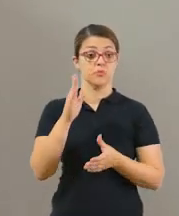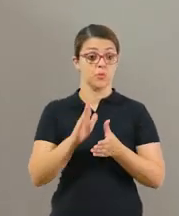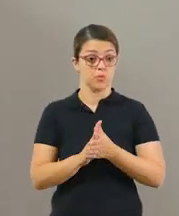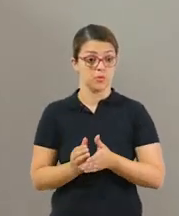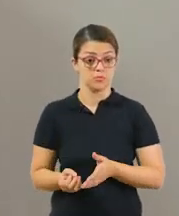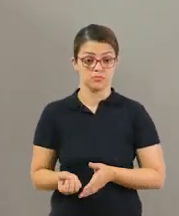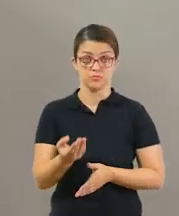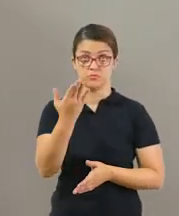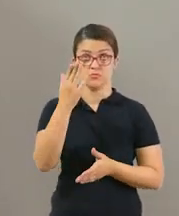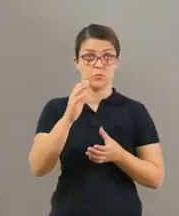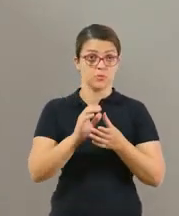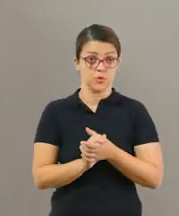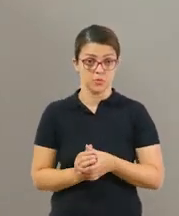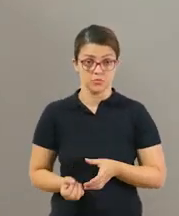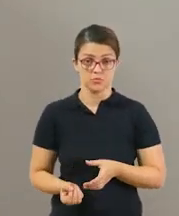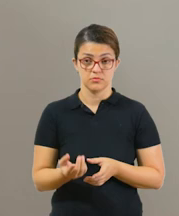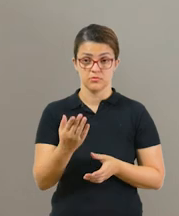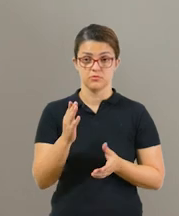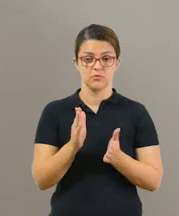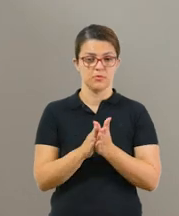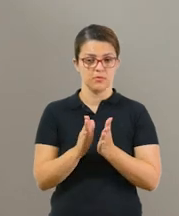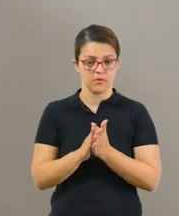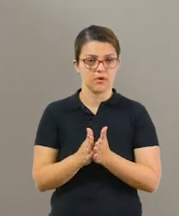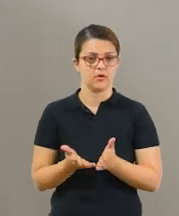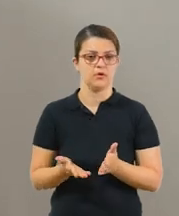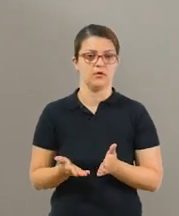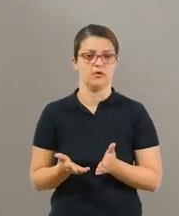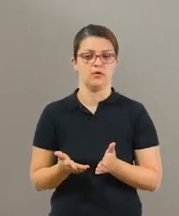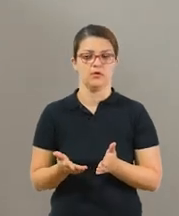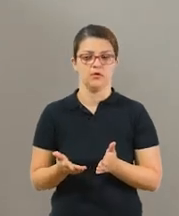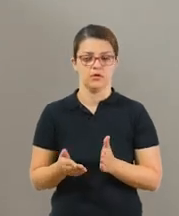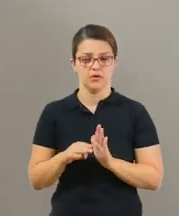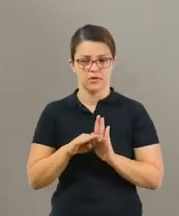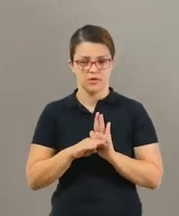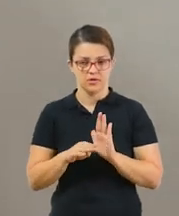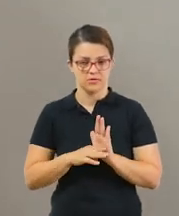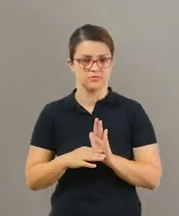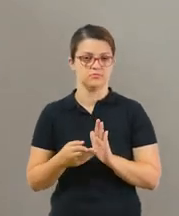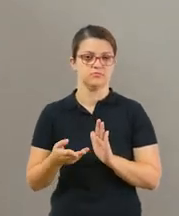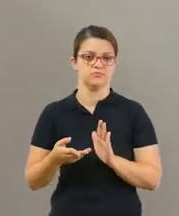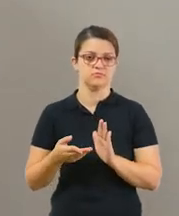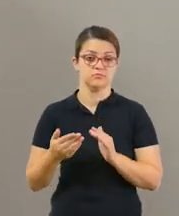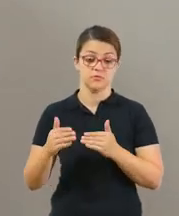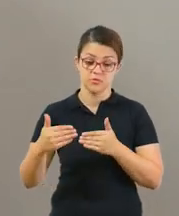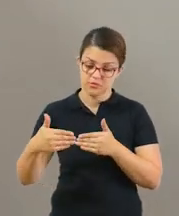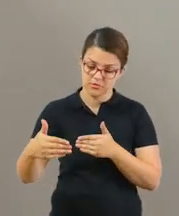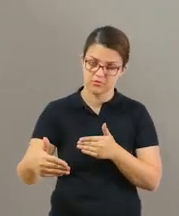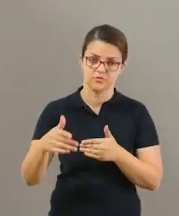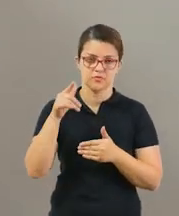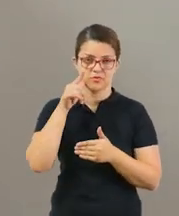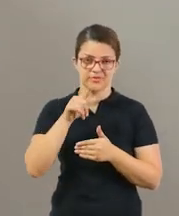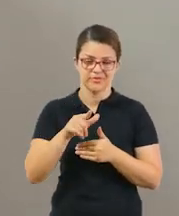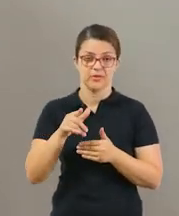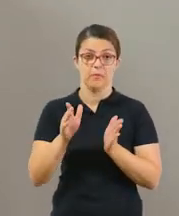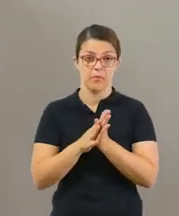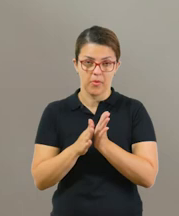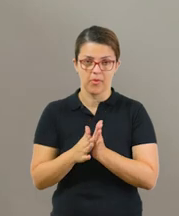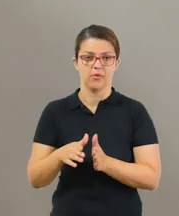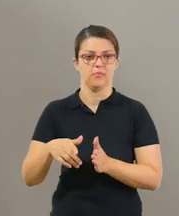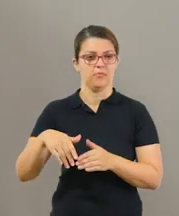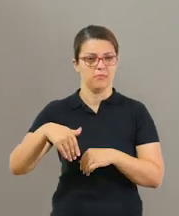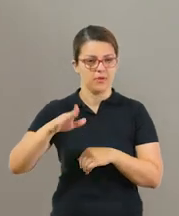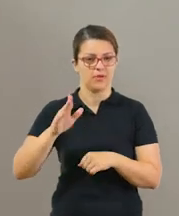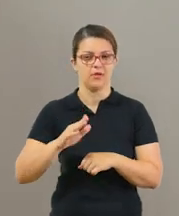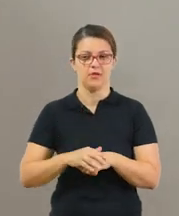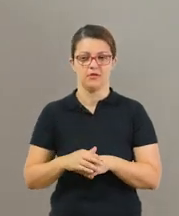cima, bater palma e pegar a bolinha novamente. Jogar para cima, bater palma duas vezes, pegar novamente e assim, até ele